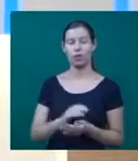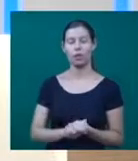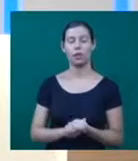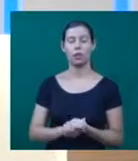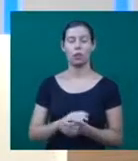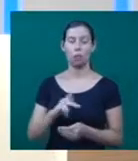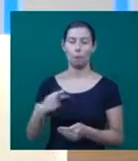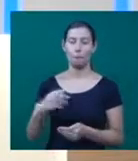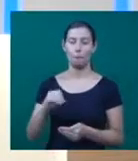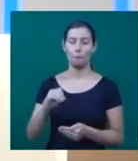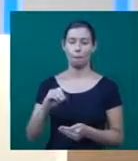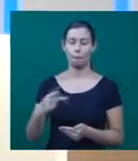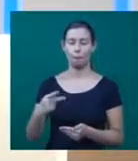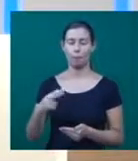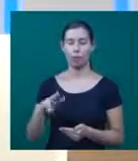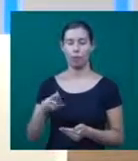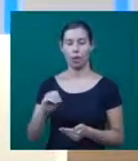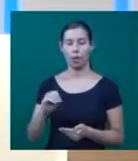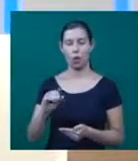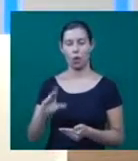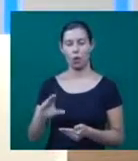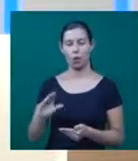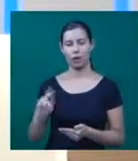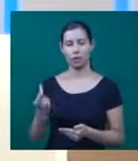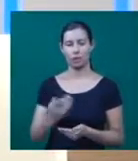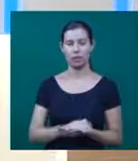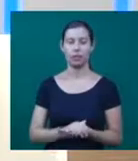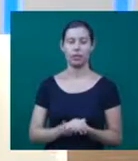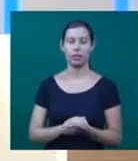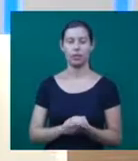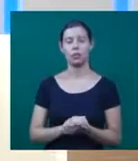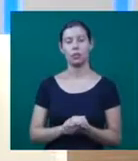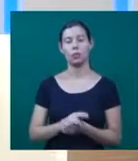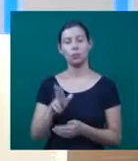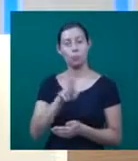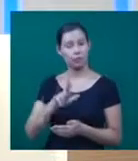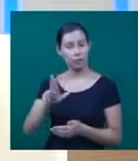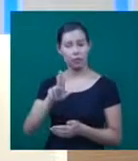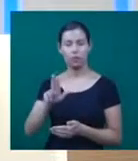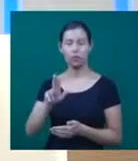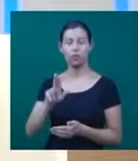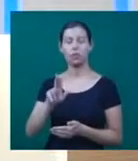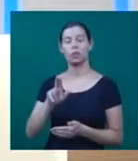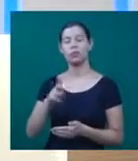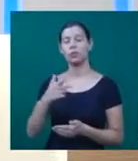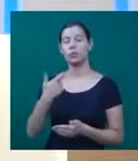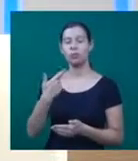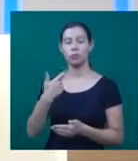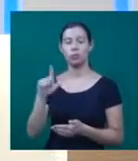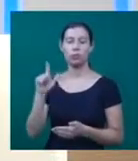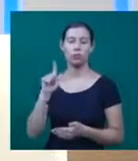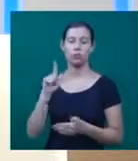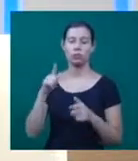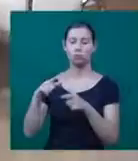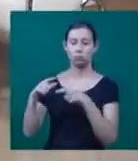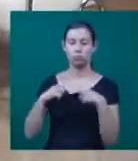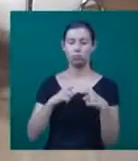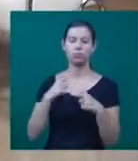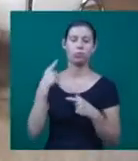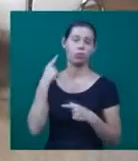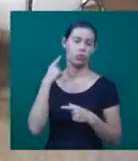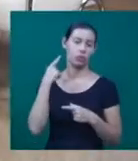não é só daqui de Guilândia, não é só da região, mas também como todo o estado pode participar. Tem que ter duas músicas autorais para se inscrever.